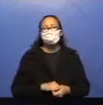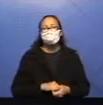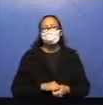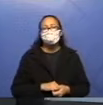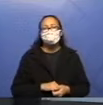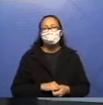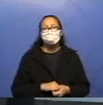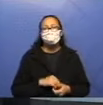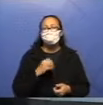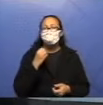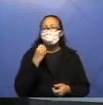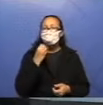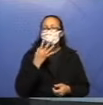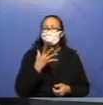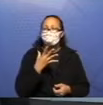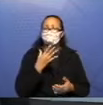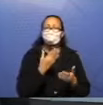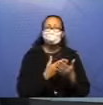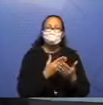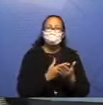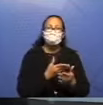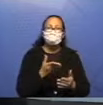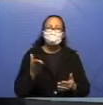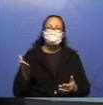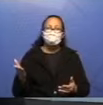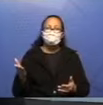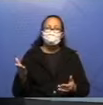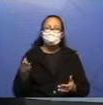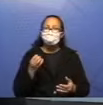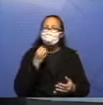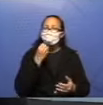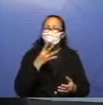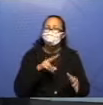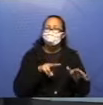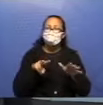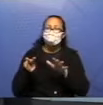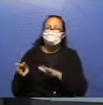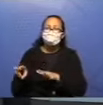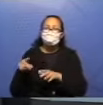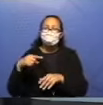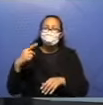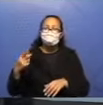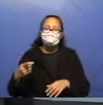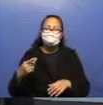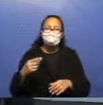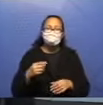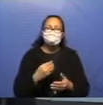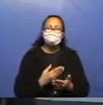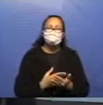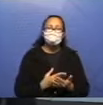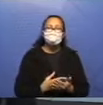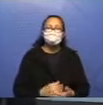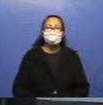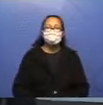Uma boa aula para vocês. Uma boa semana. Até a nossa próxima aula. Tchau. Tchau. Tchau. Tchau.